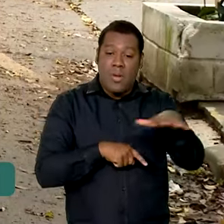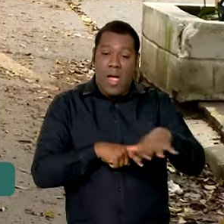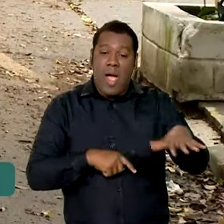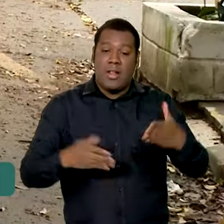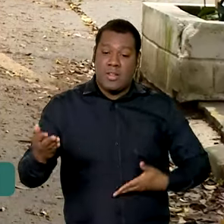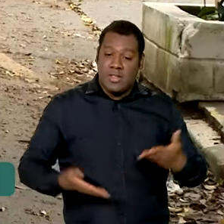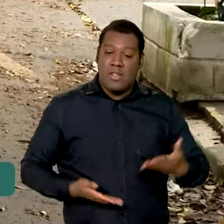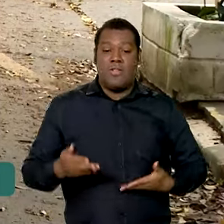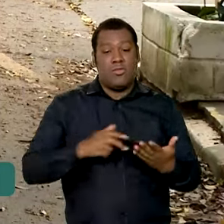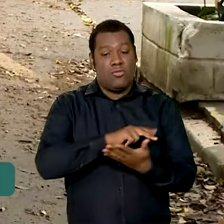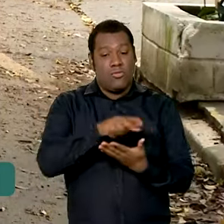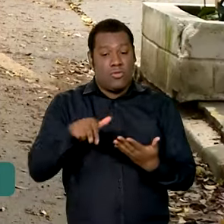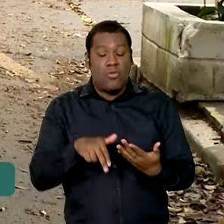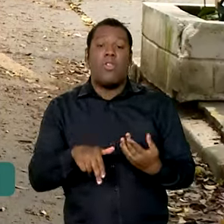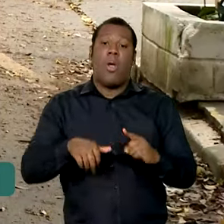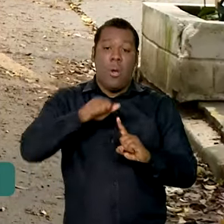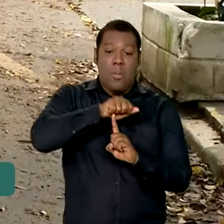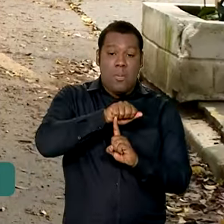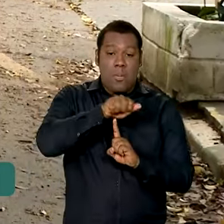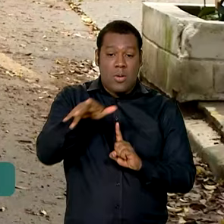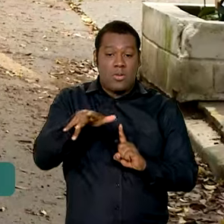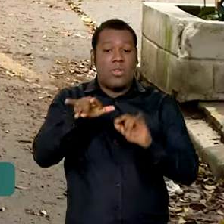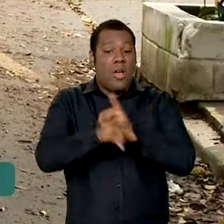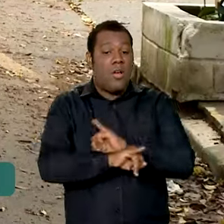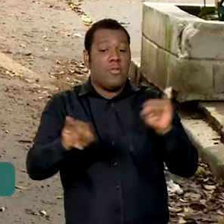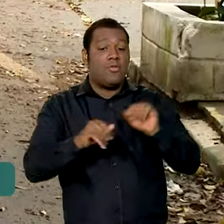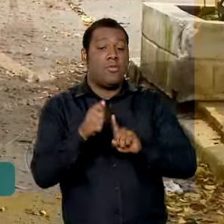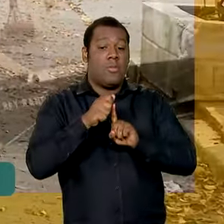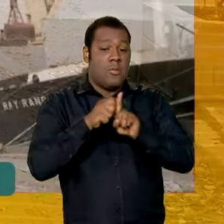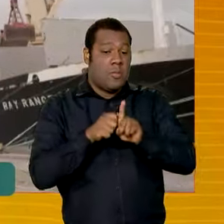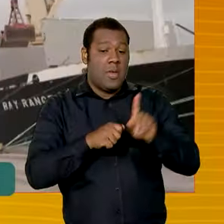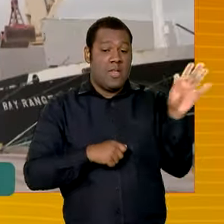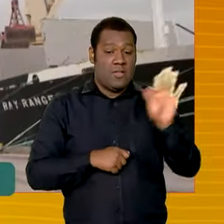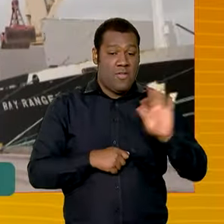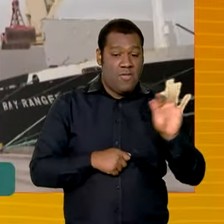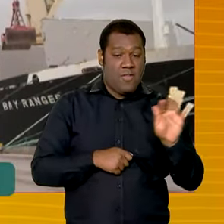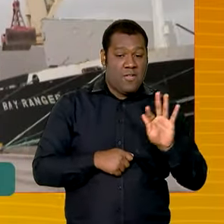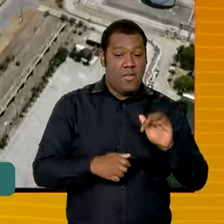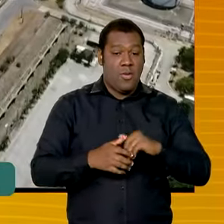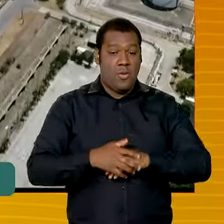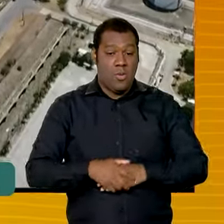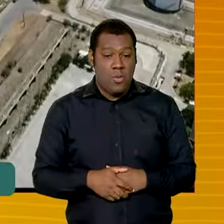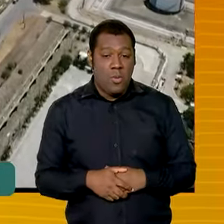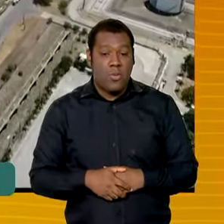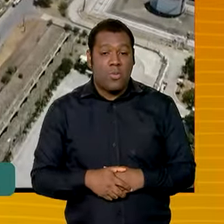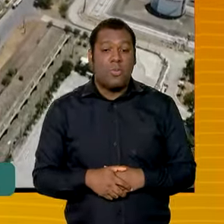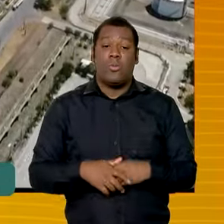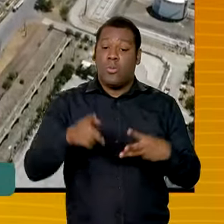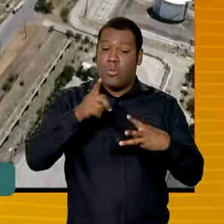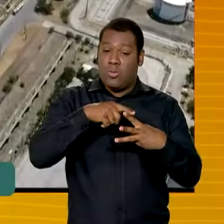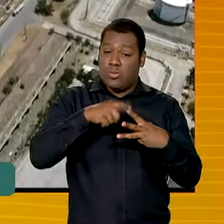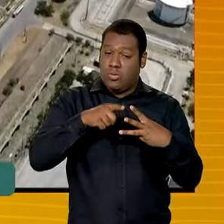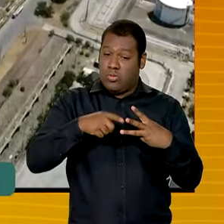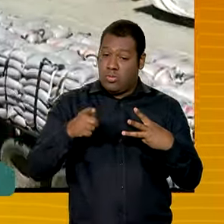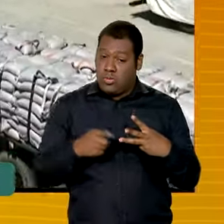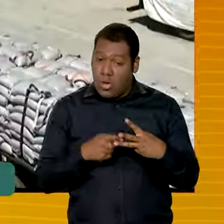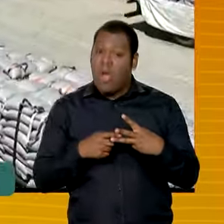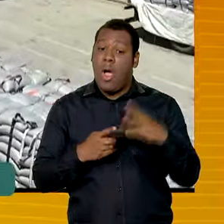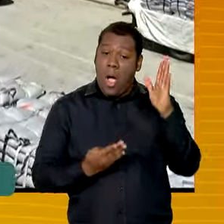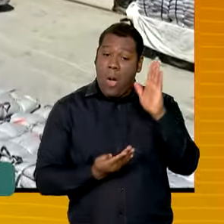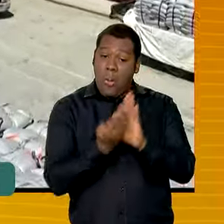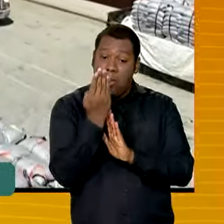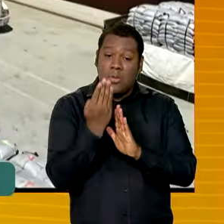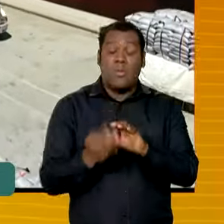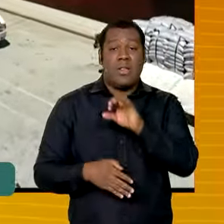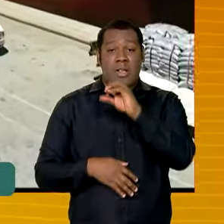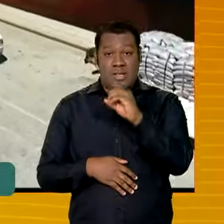E o que o Banco Central apurou é que no mês de fevereiro, o conjunto dessas atividades teve uma alta de